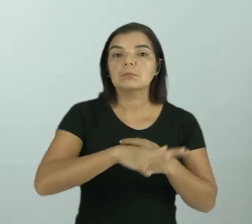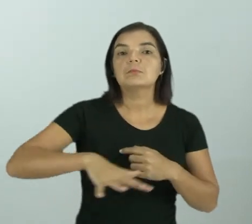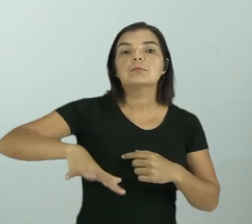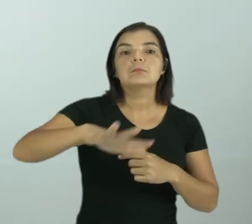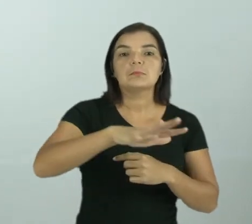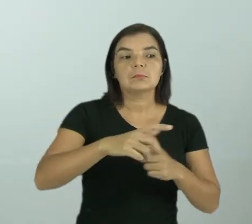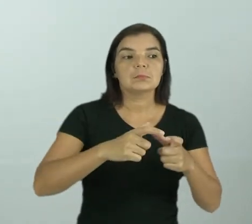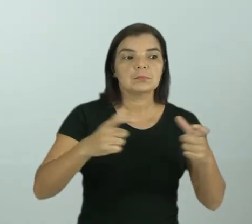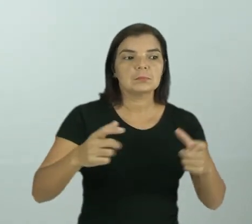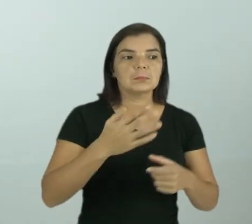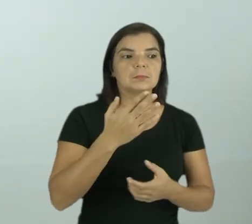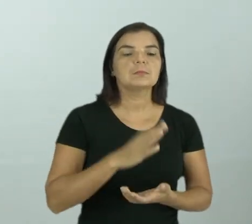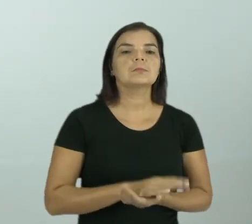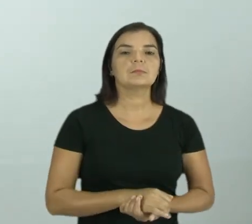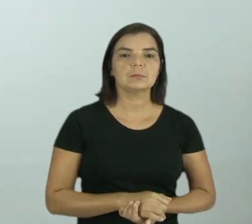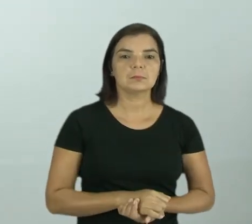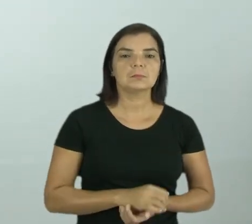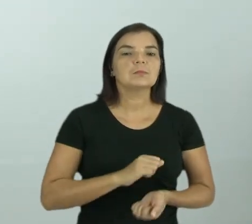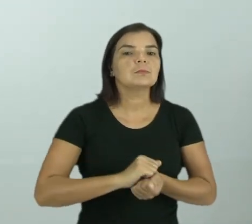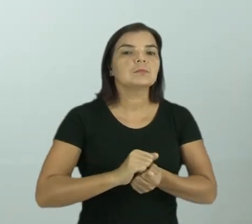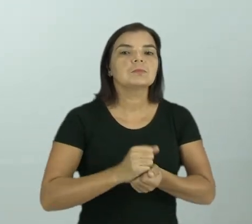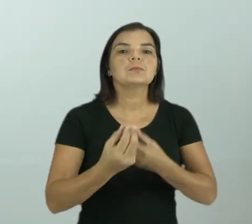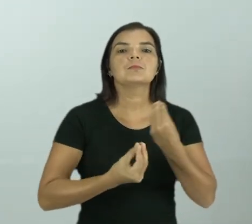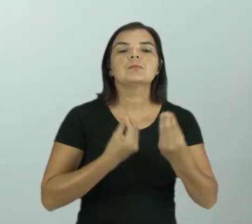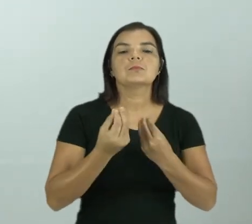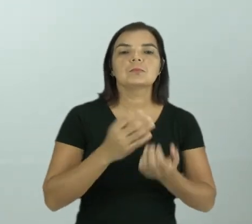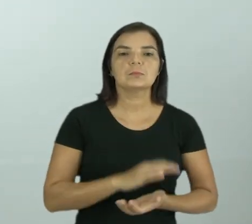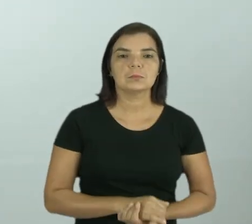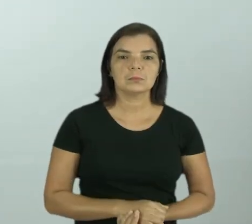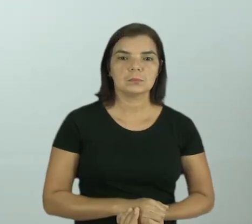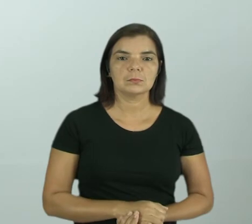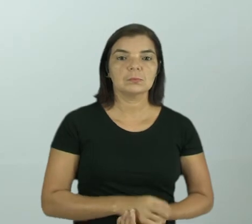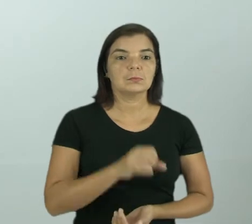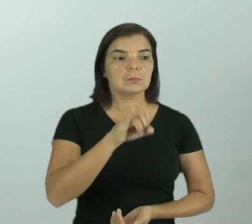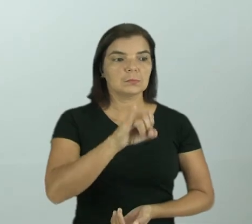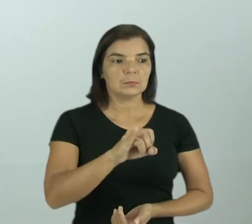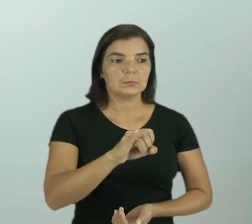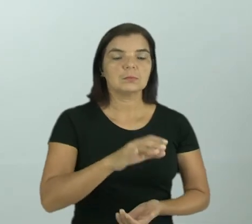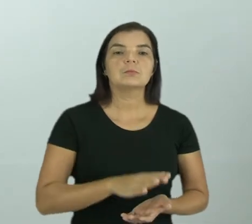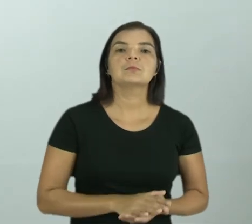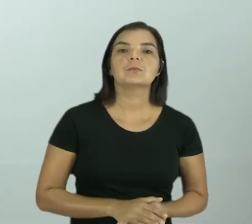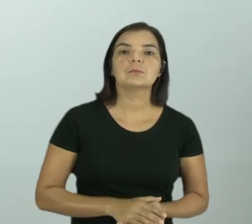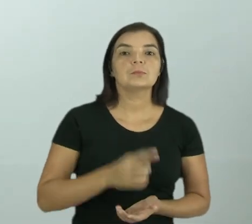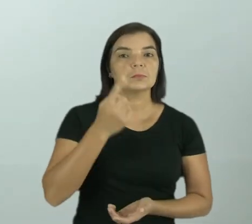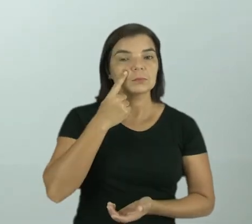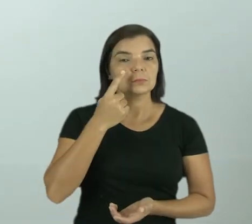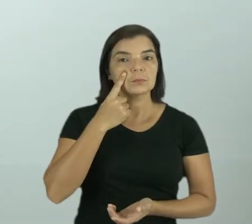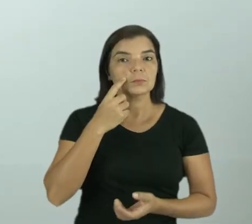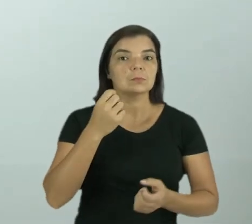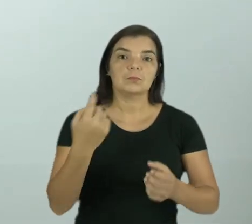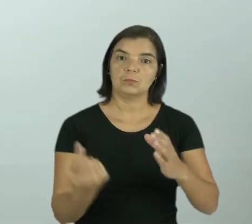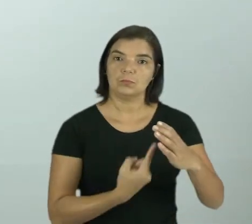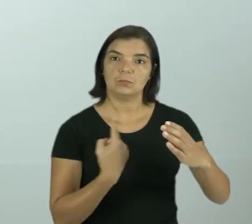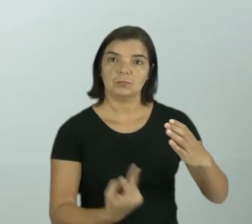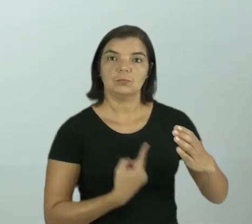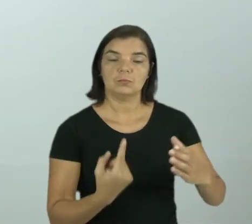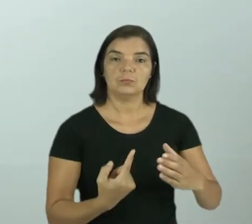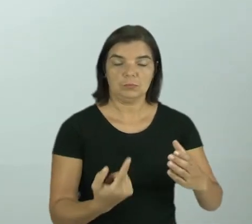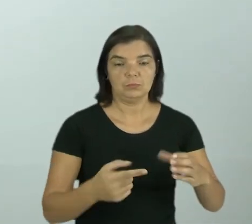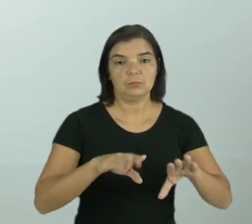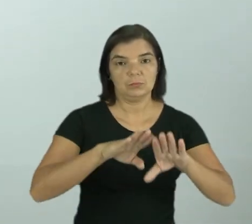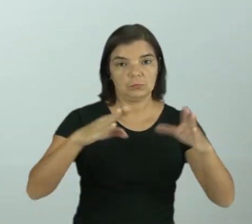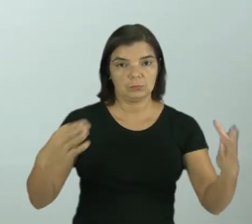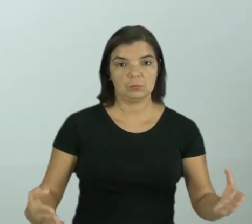maioria das pessoas lava suas roupas como? Se você disse que é em máquinas de lavar, em